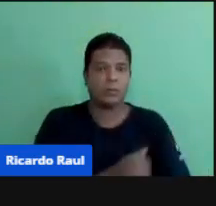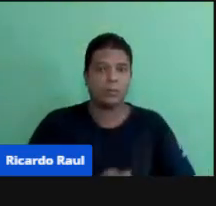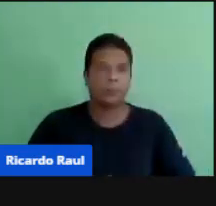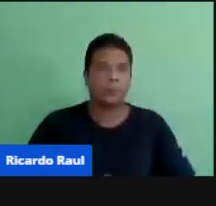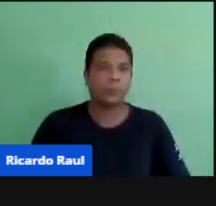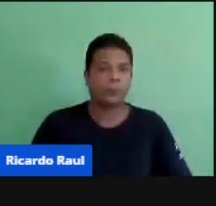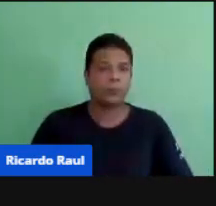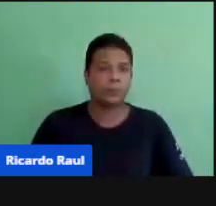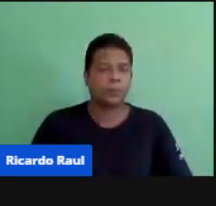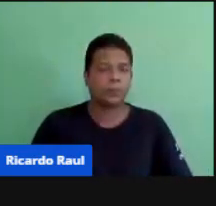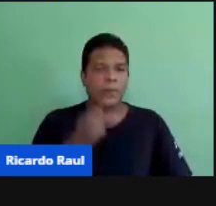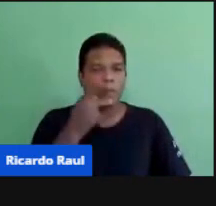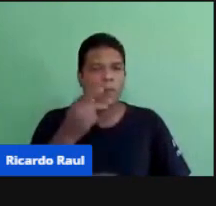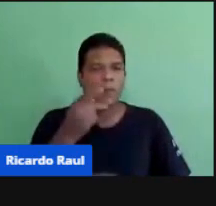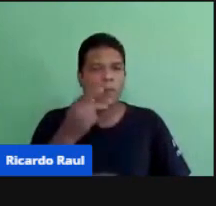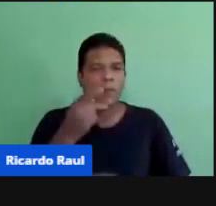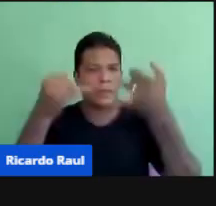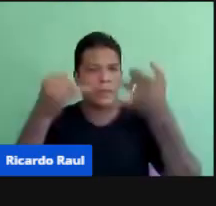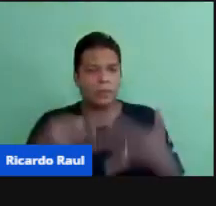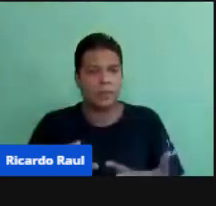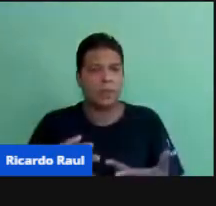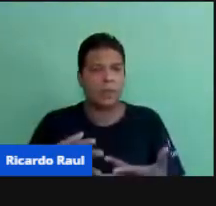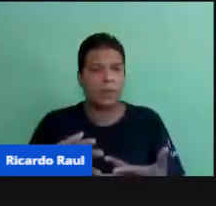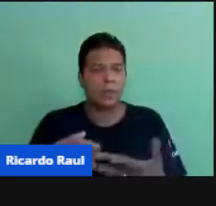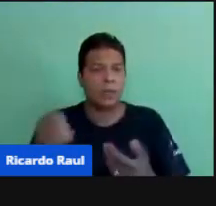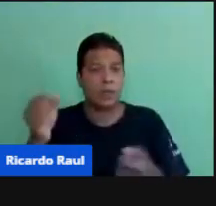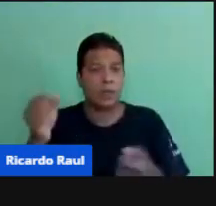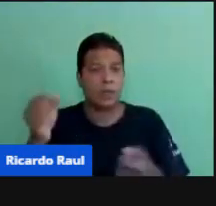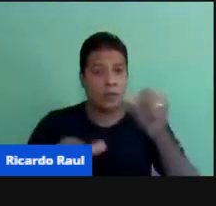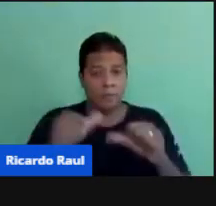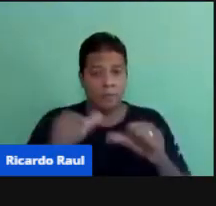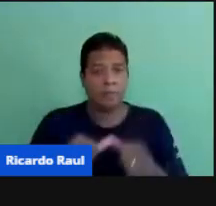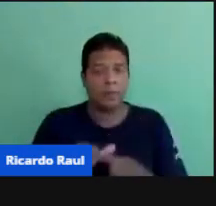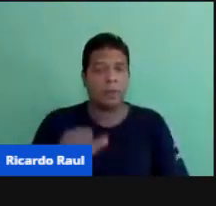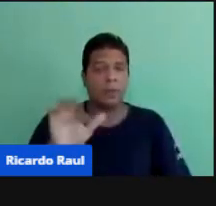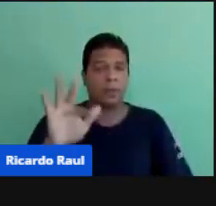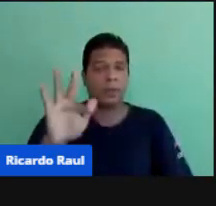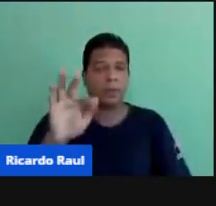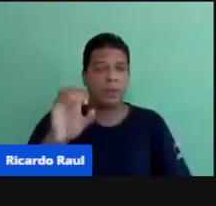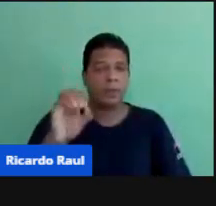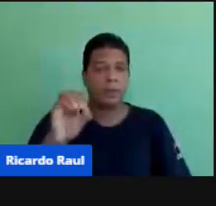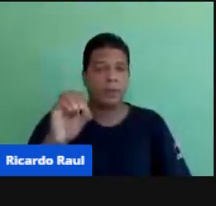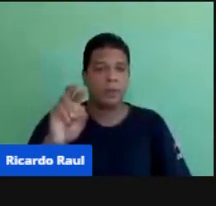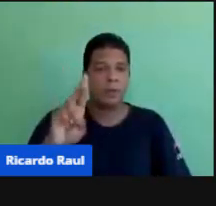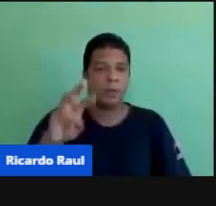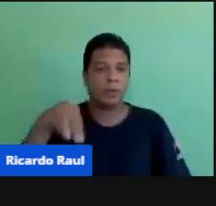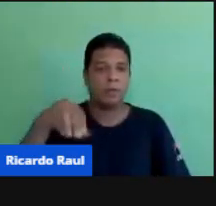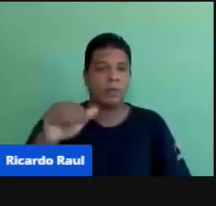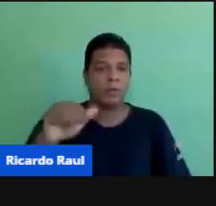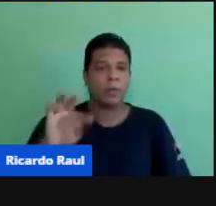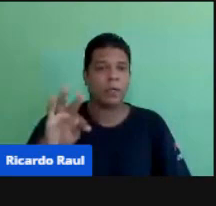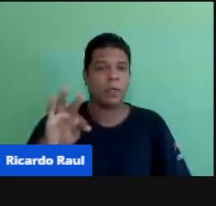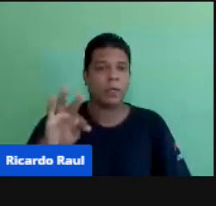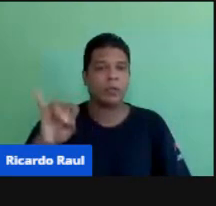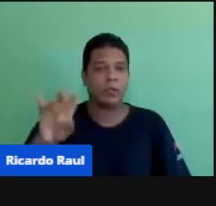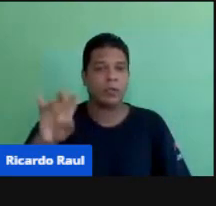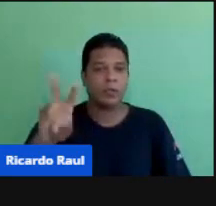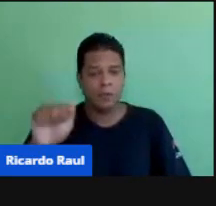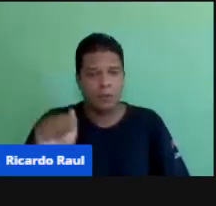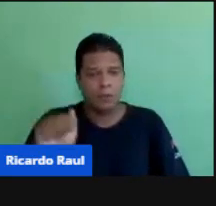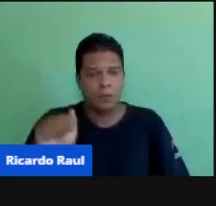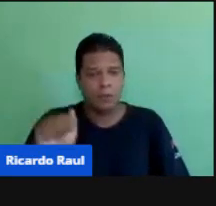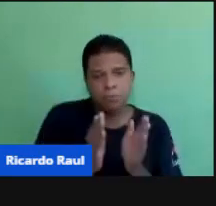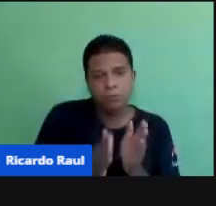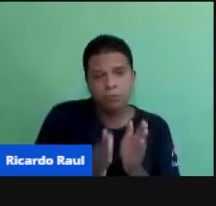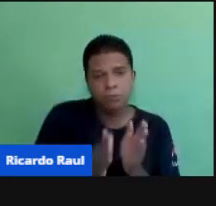sobre a avaliação Formativa Ela vem Sobre o processo Então Como que vai Se dar